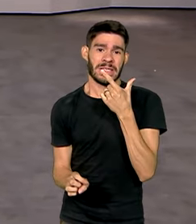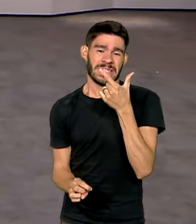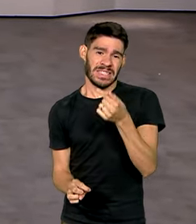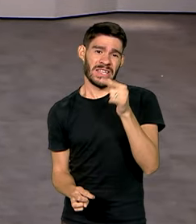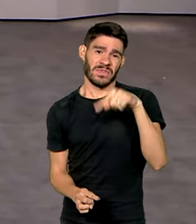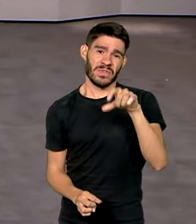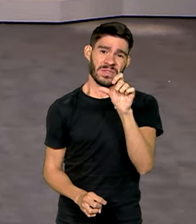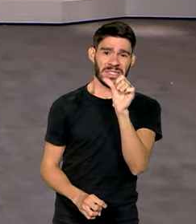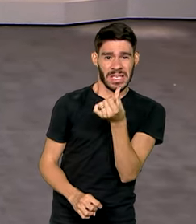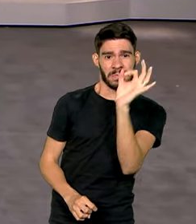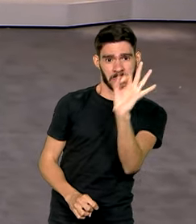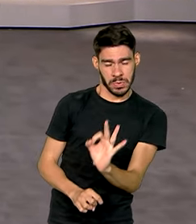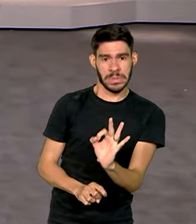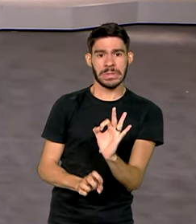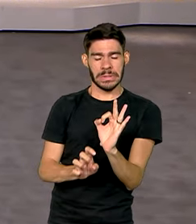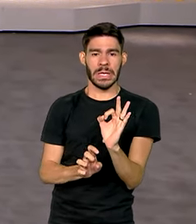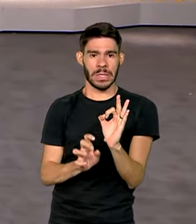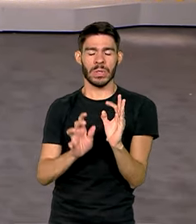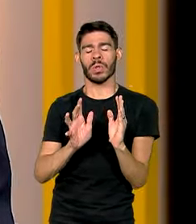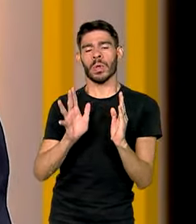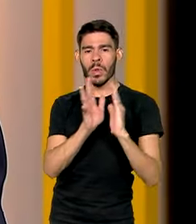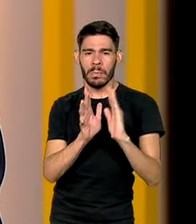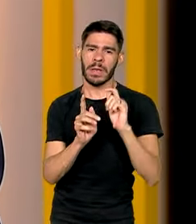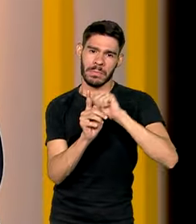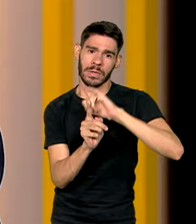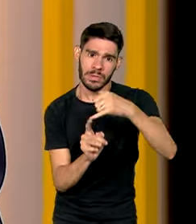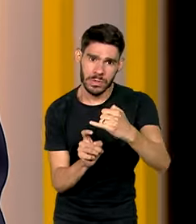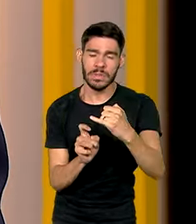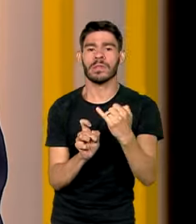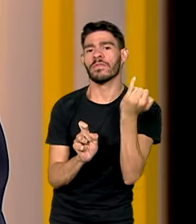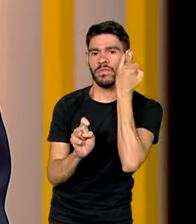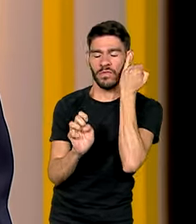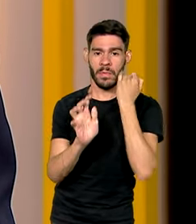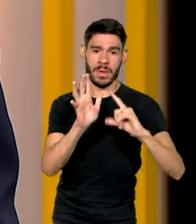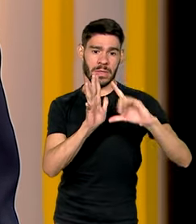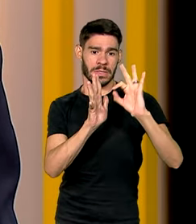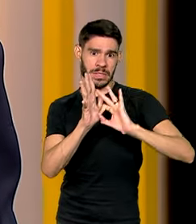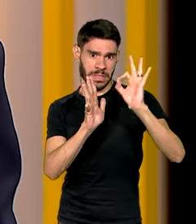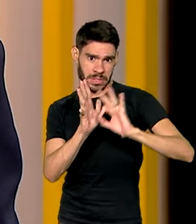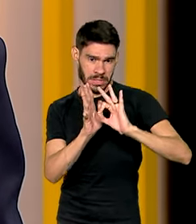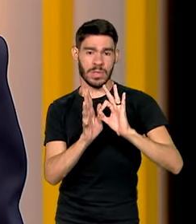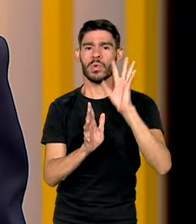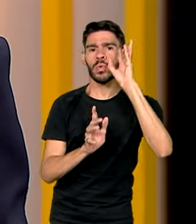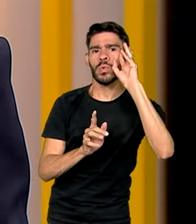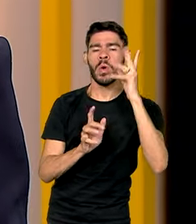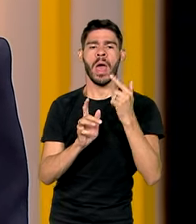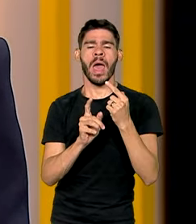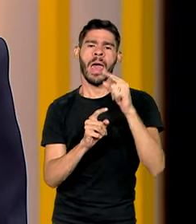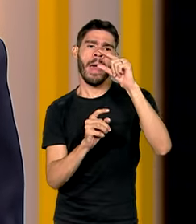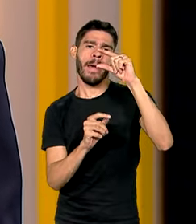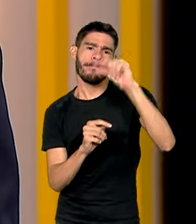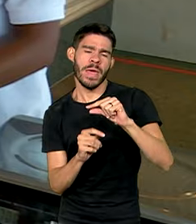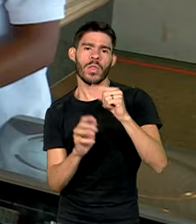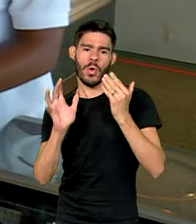trimestre encerrado em janeiro, segundo o IBGE. E esse resultado, olha só, é o menor para o período desde 2015.